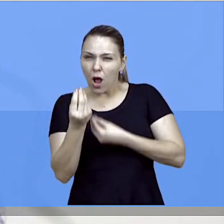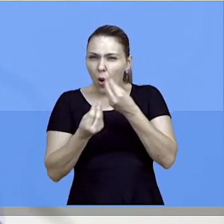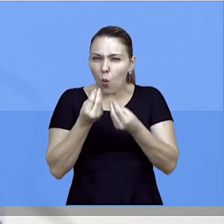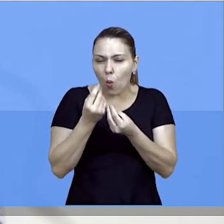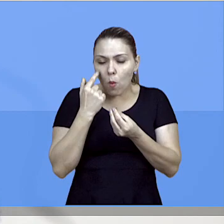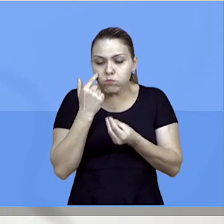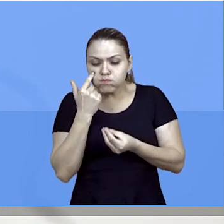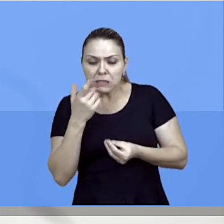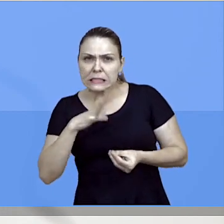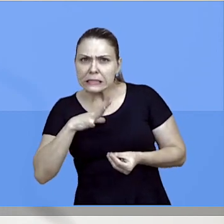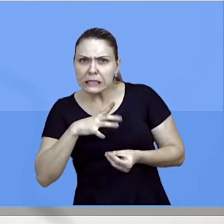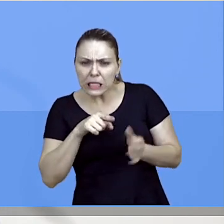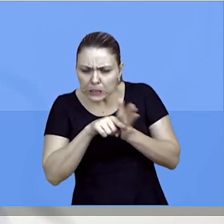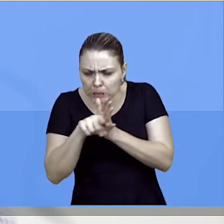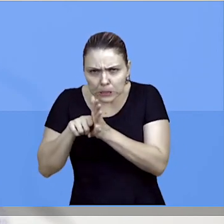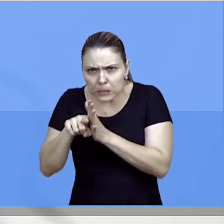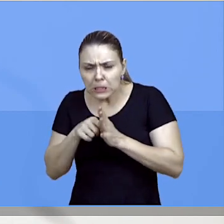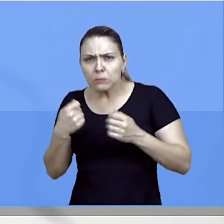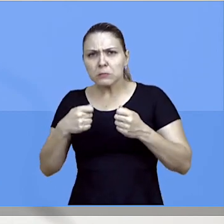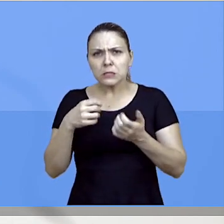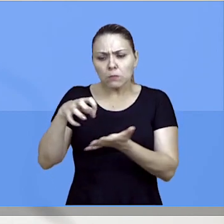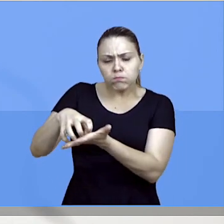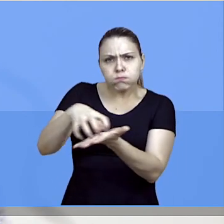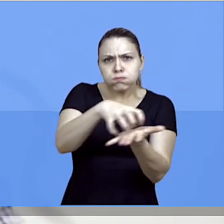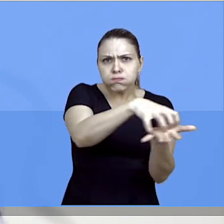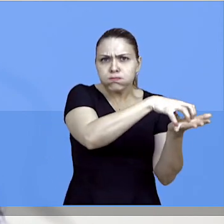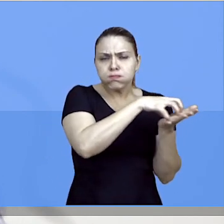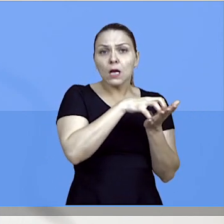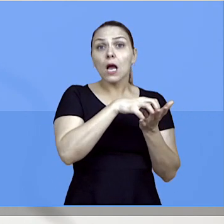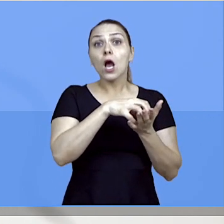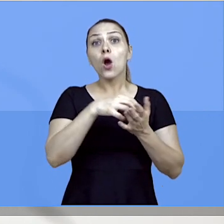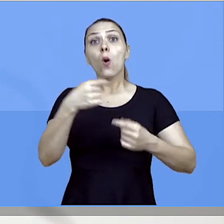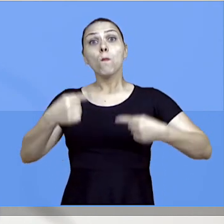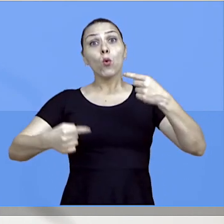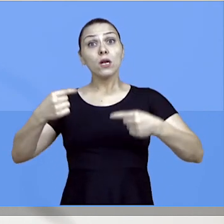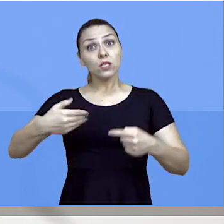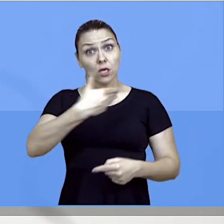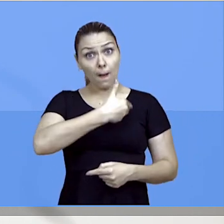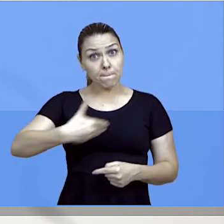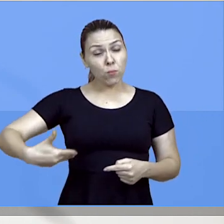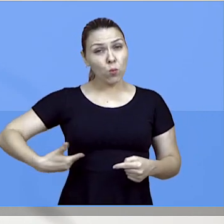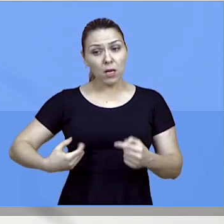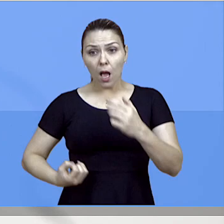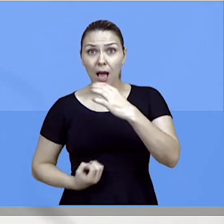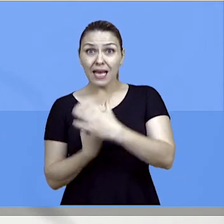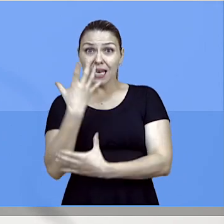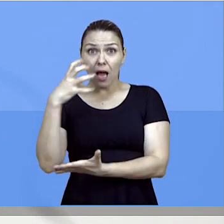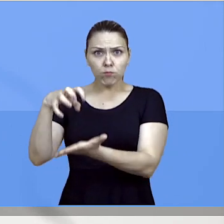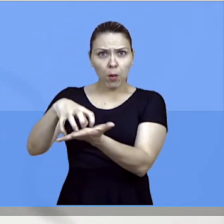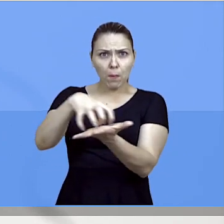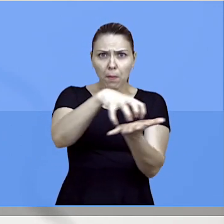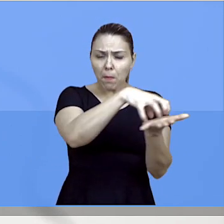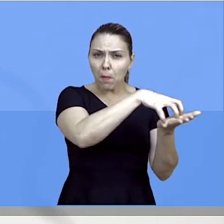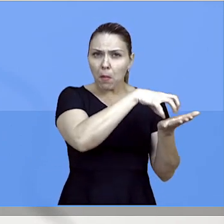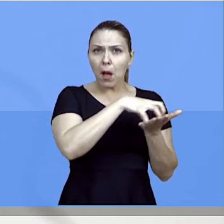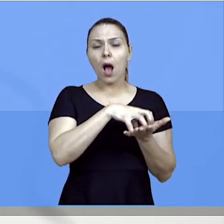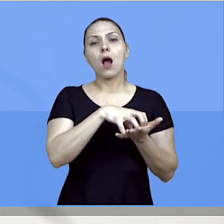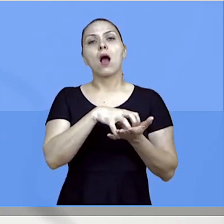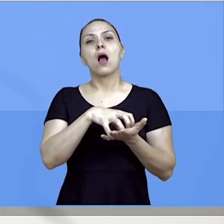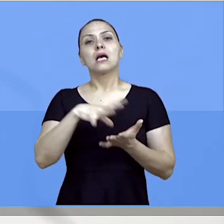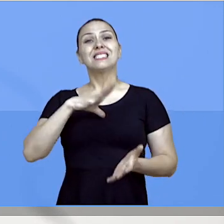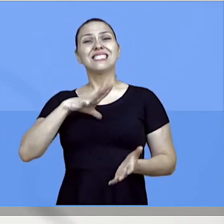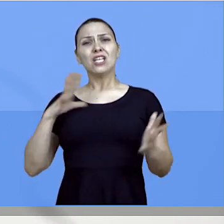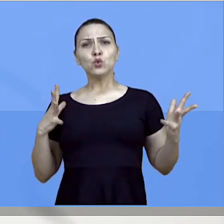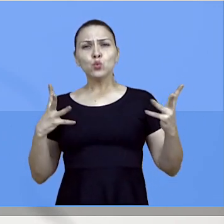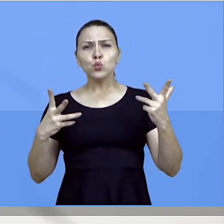incentivar e fomentar com a inserção de postos, enfim, com uma política pública para criar novos subcentros na cidade. Então,